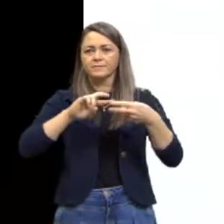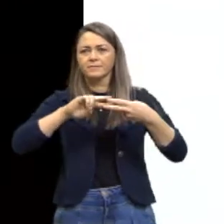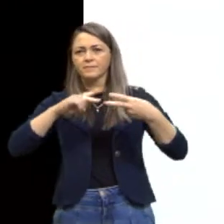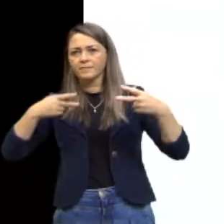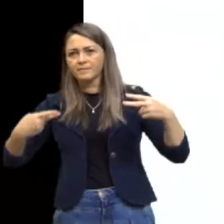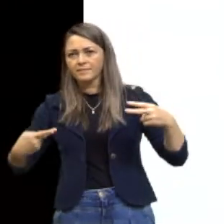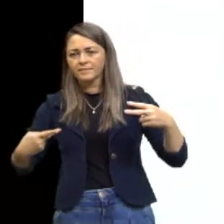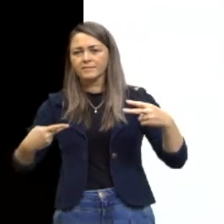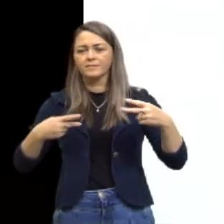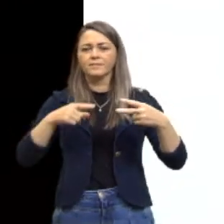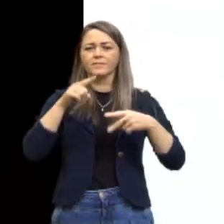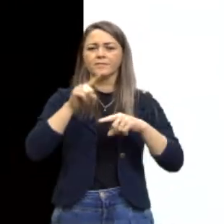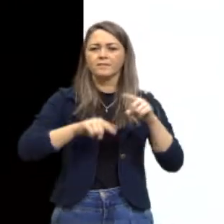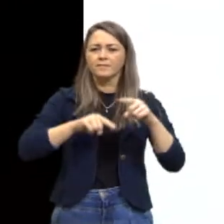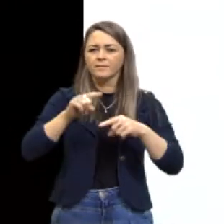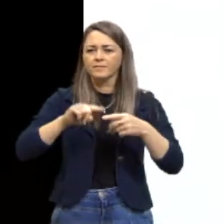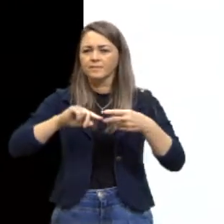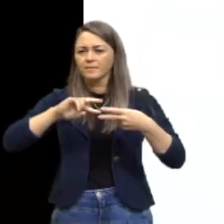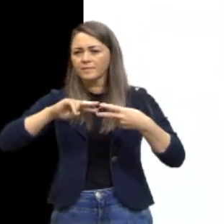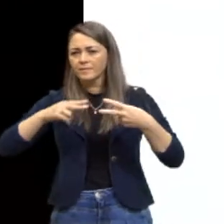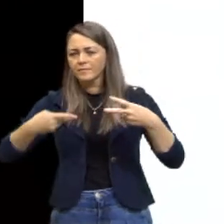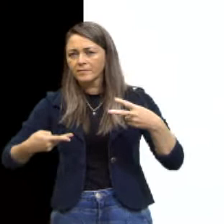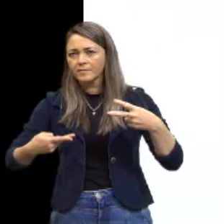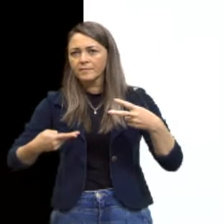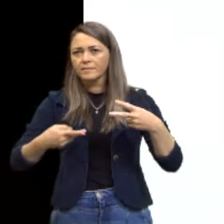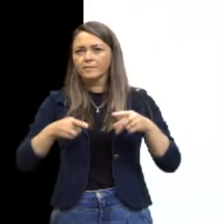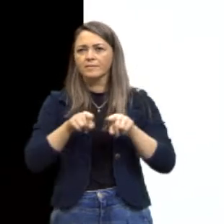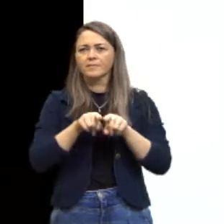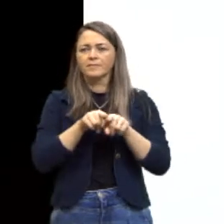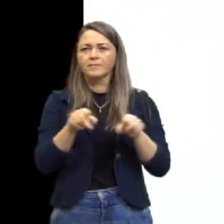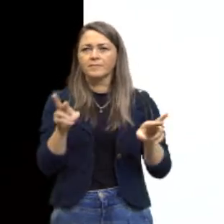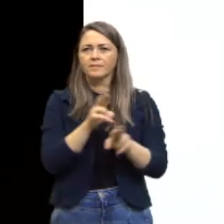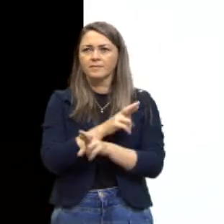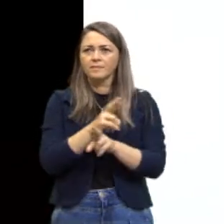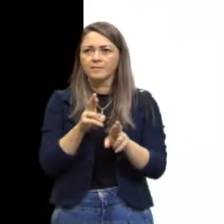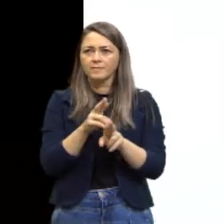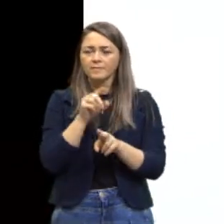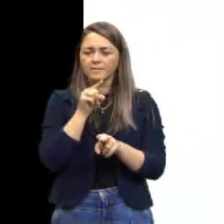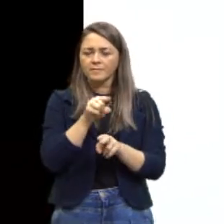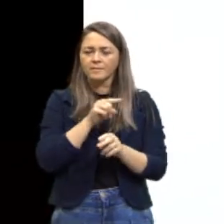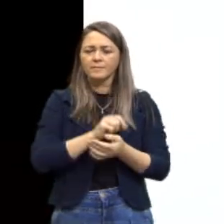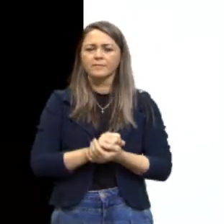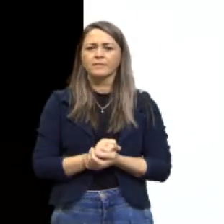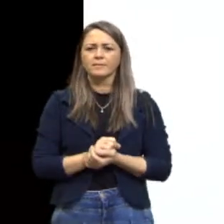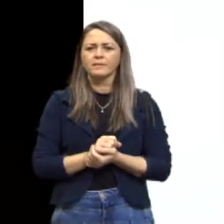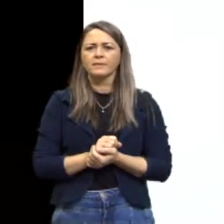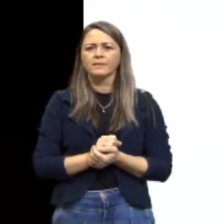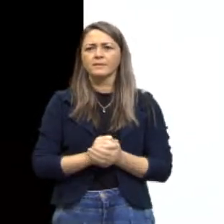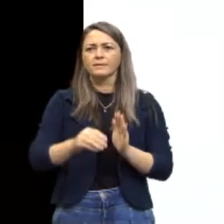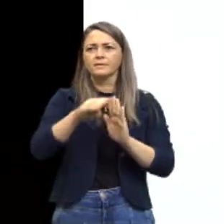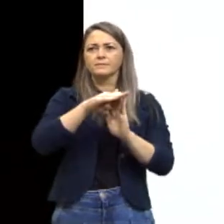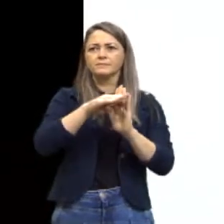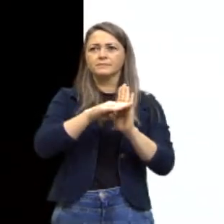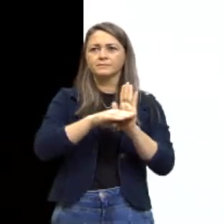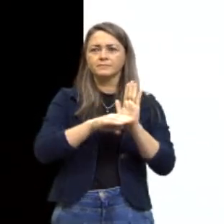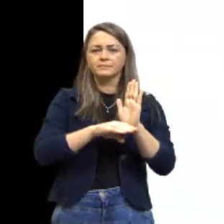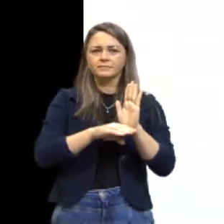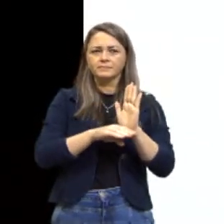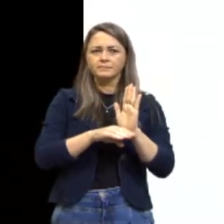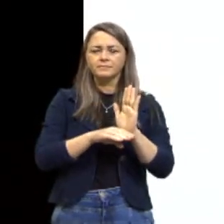de material genético e as coisas relacionadas a ele. Então, é uma lista de conceitos